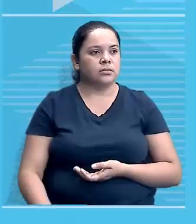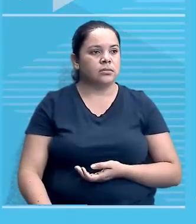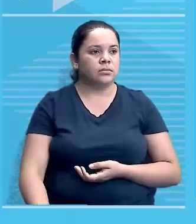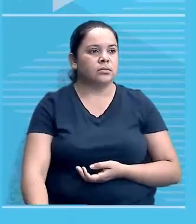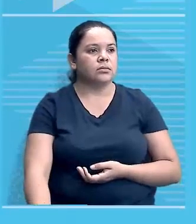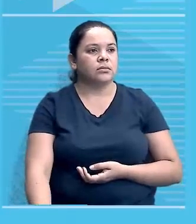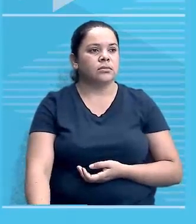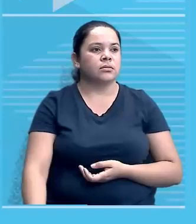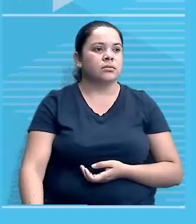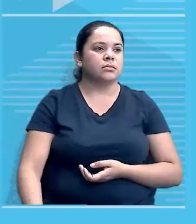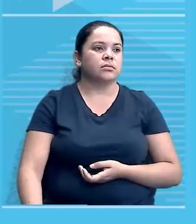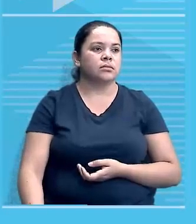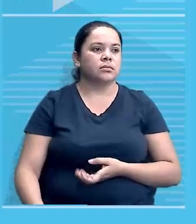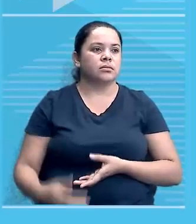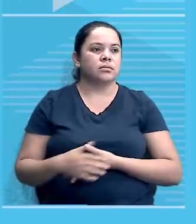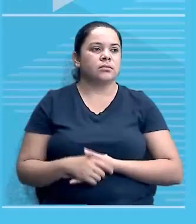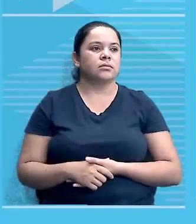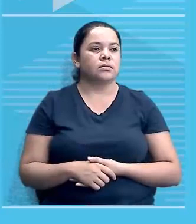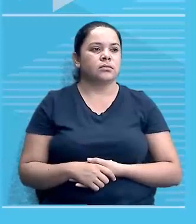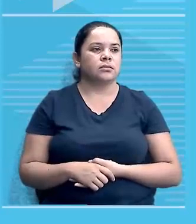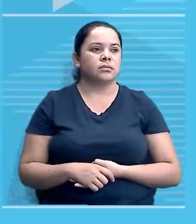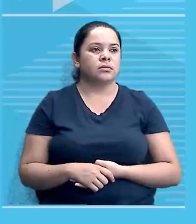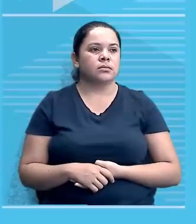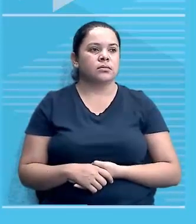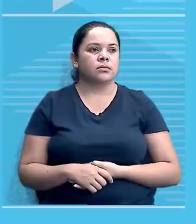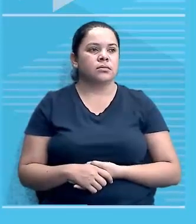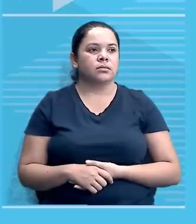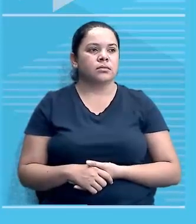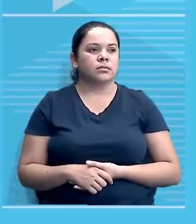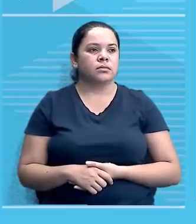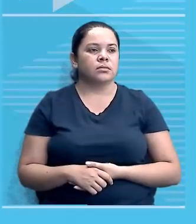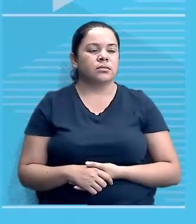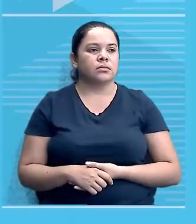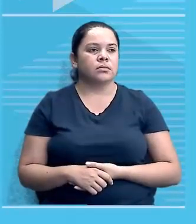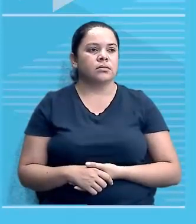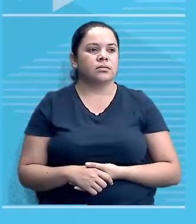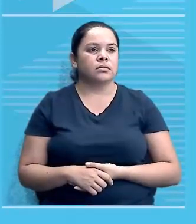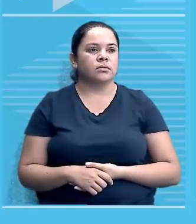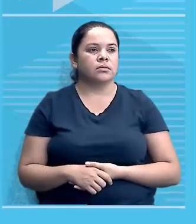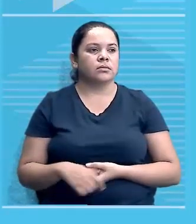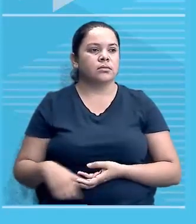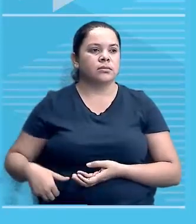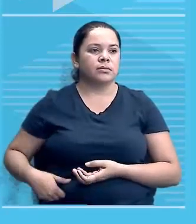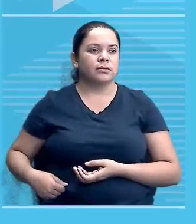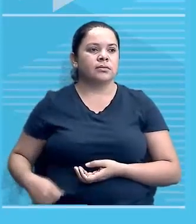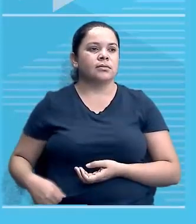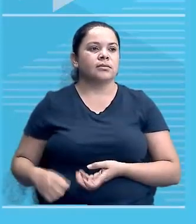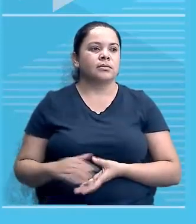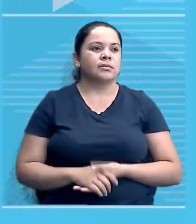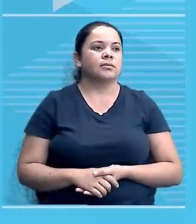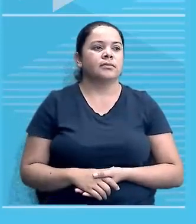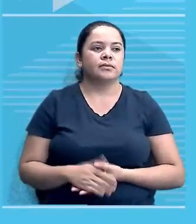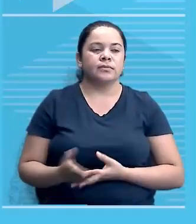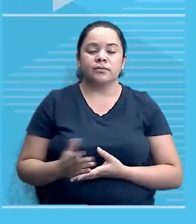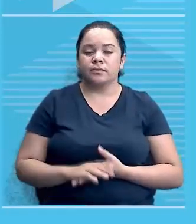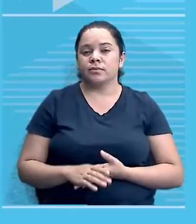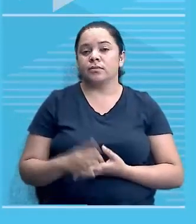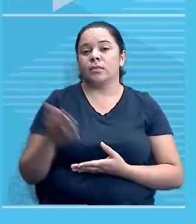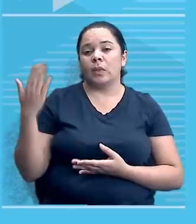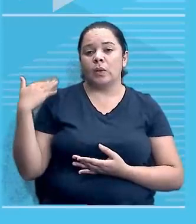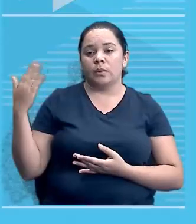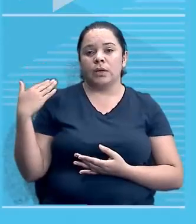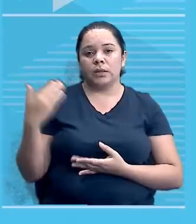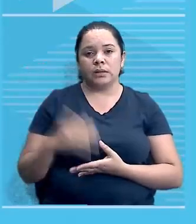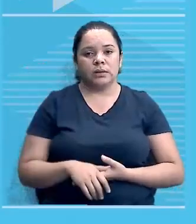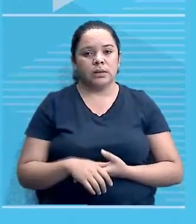mesmo, isso aqui é um cartazinho, estou vendo aqui a fotozinha dele. O senhor Balambo, era como que ele, no passado, ele criticava